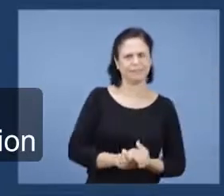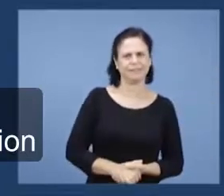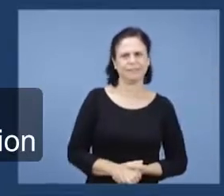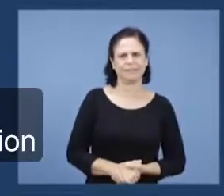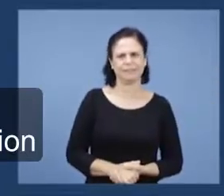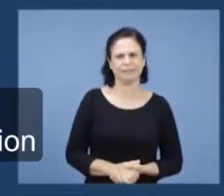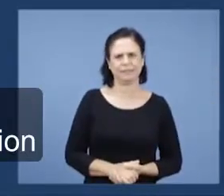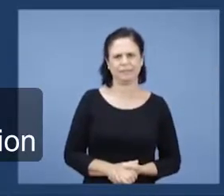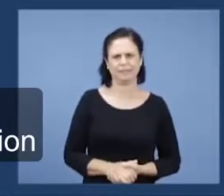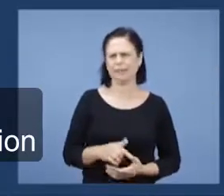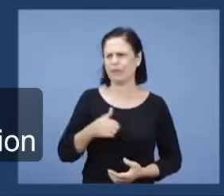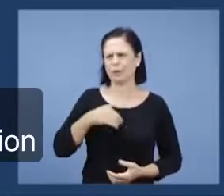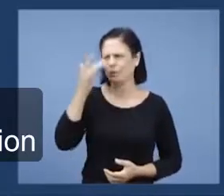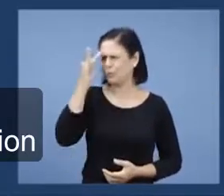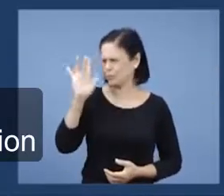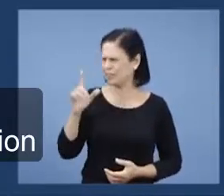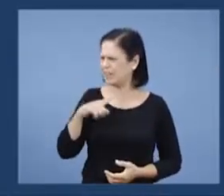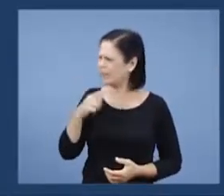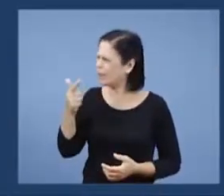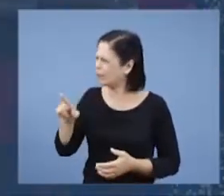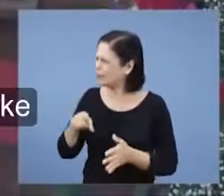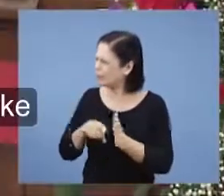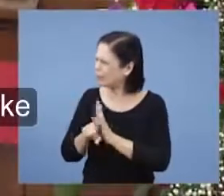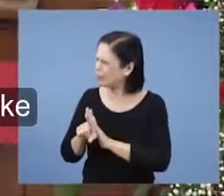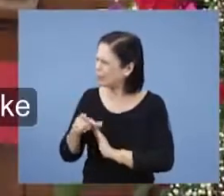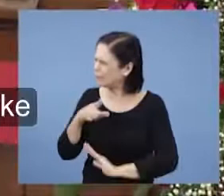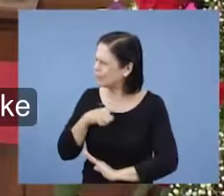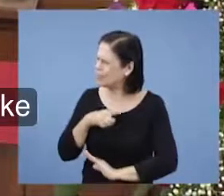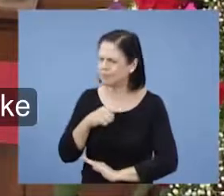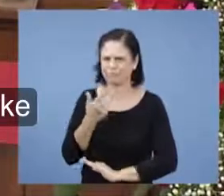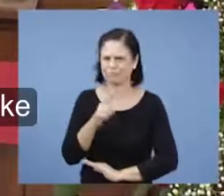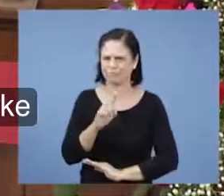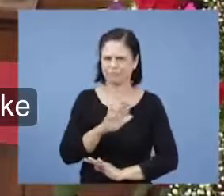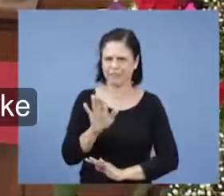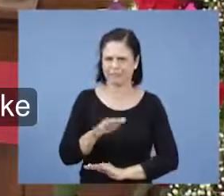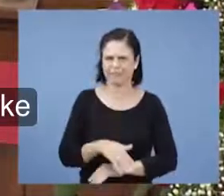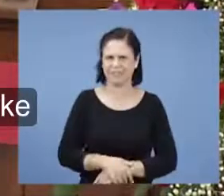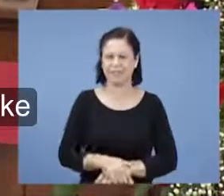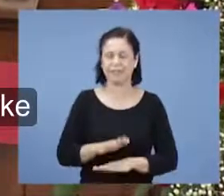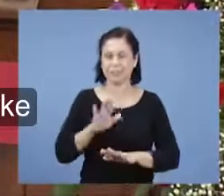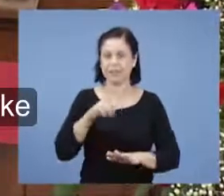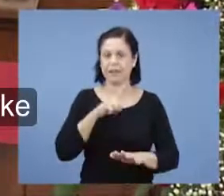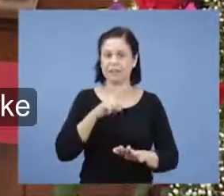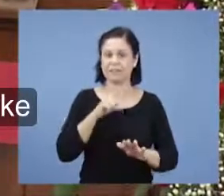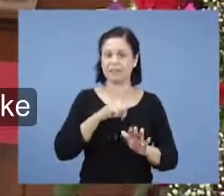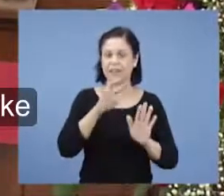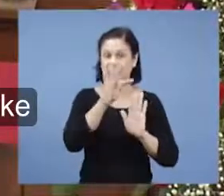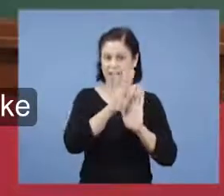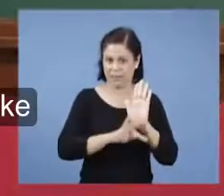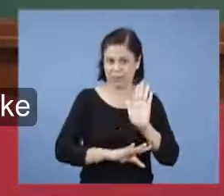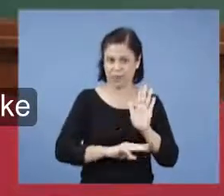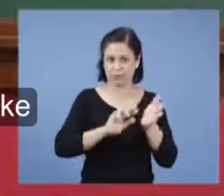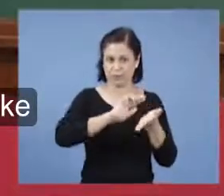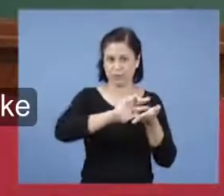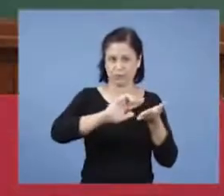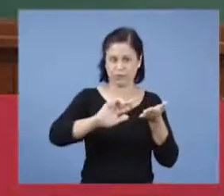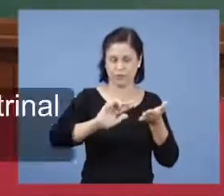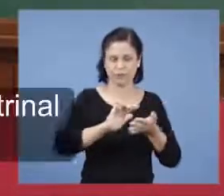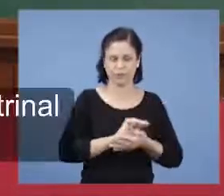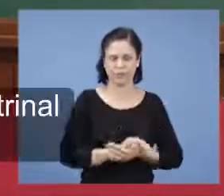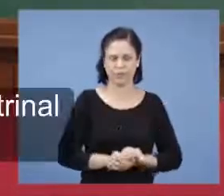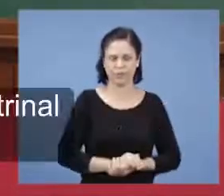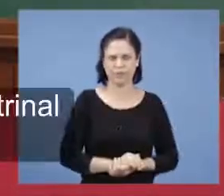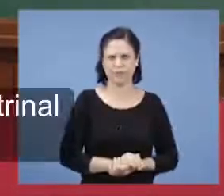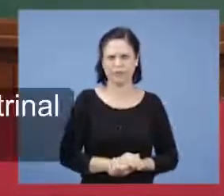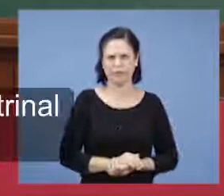Eu não sei se tem mais uma pergunta. Tem não. Bem, mas tem os textos que eu gostaria que